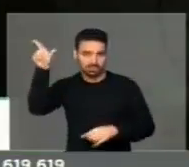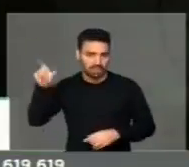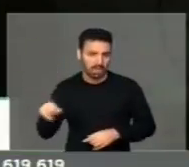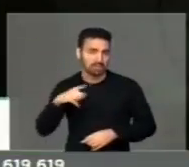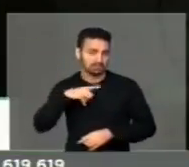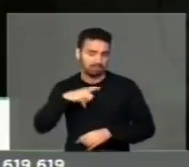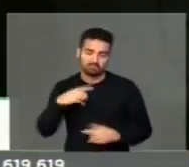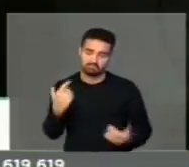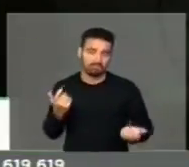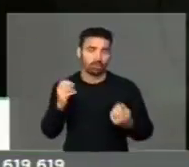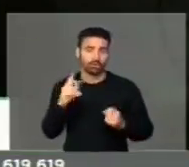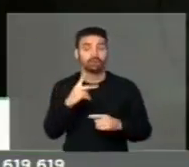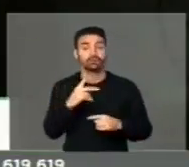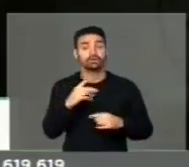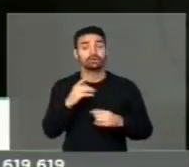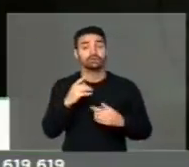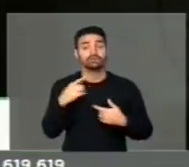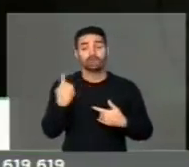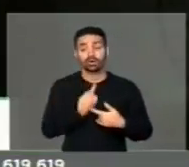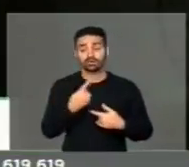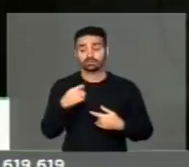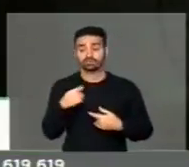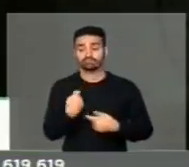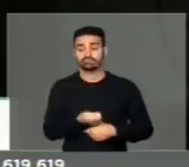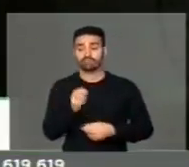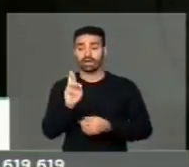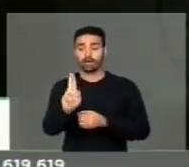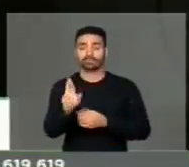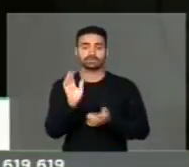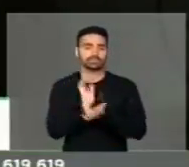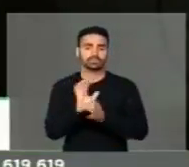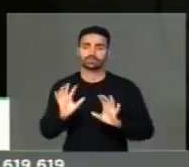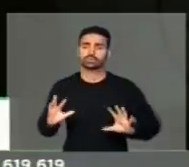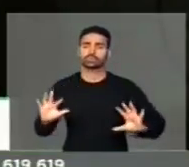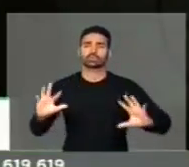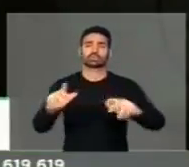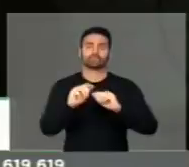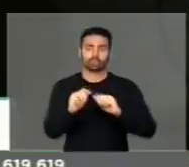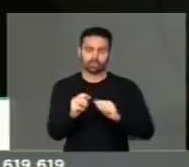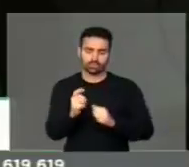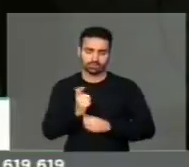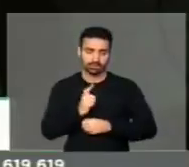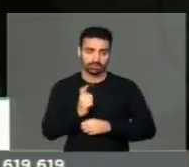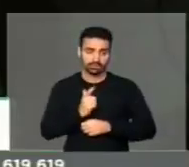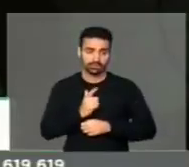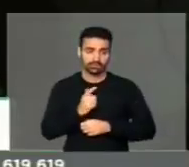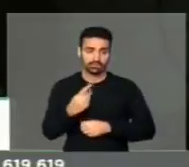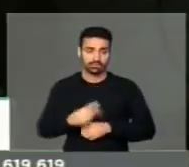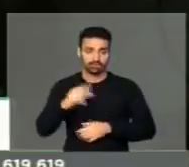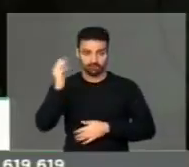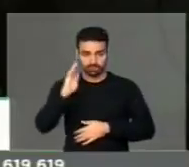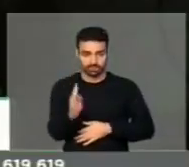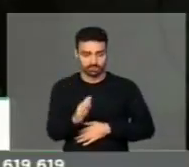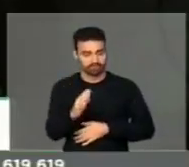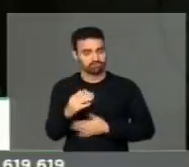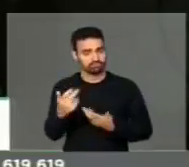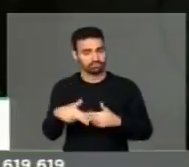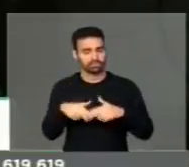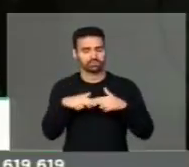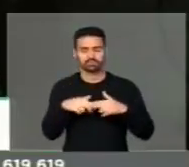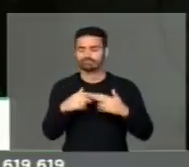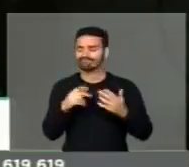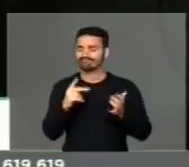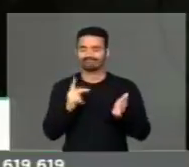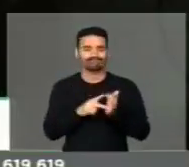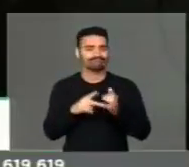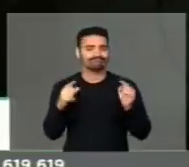nós aqui, representamos exatamente toda essa coletividade que vive aqui no Brasil. É um grande amor,